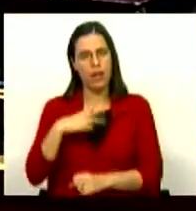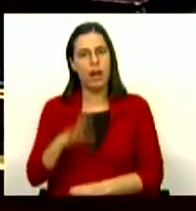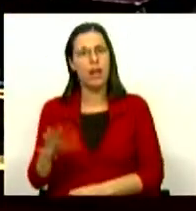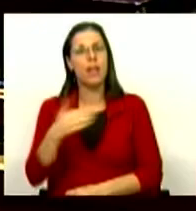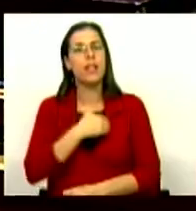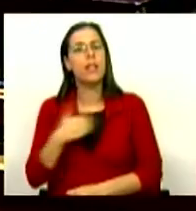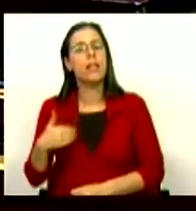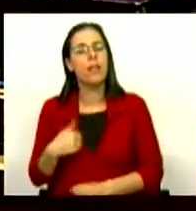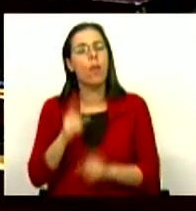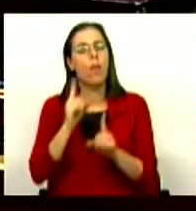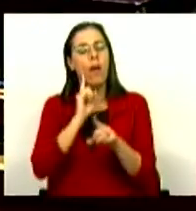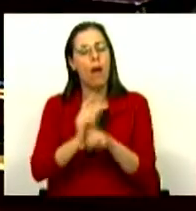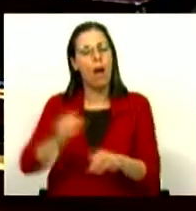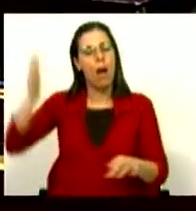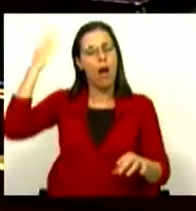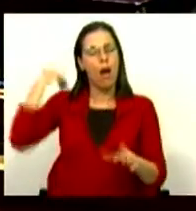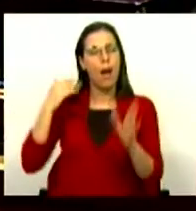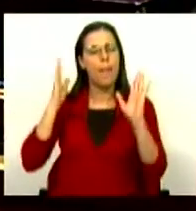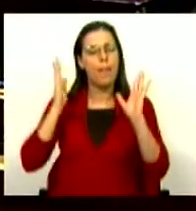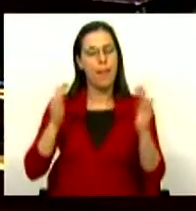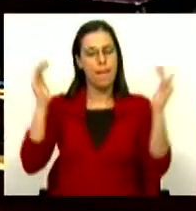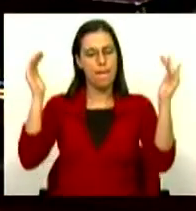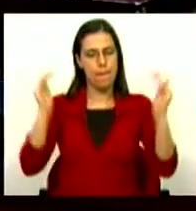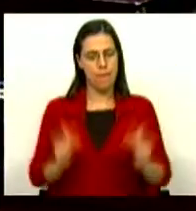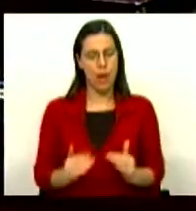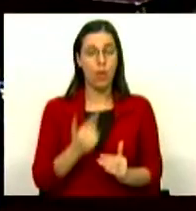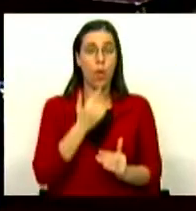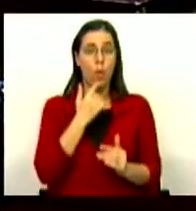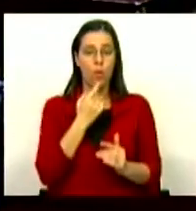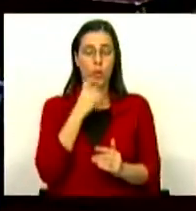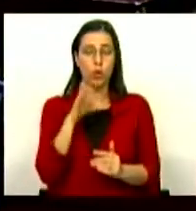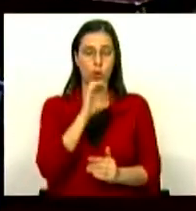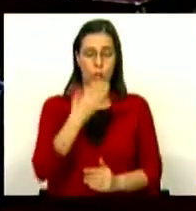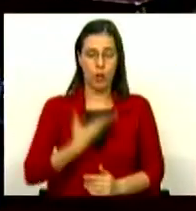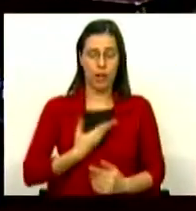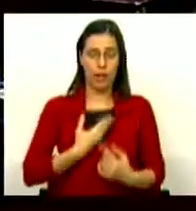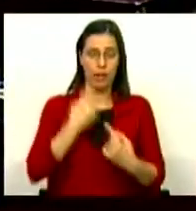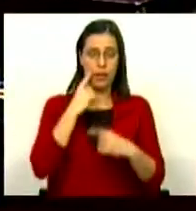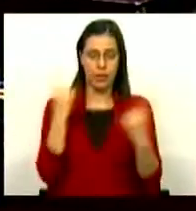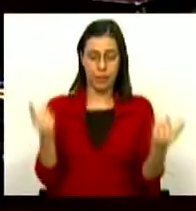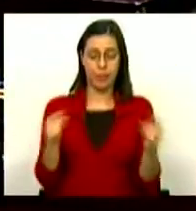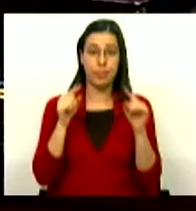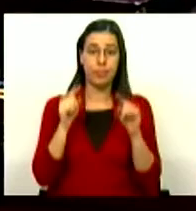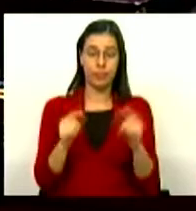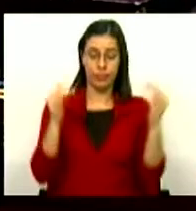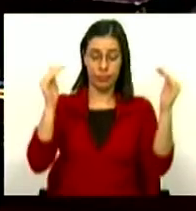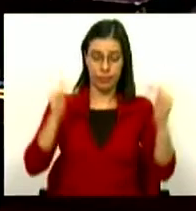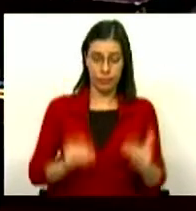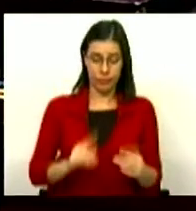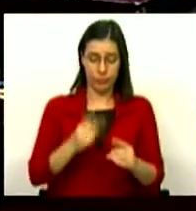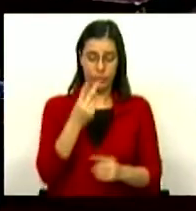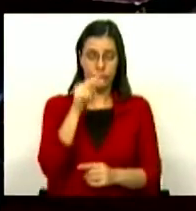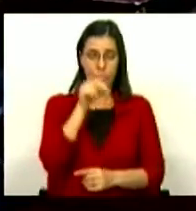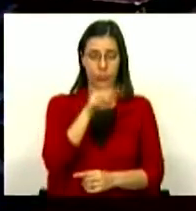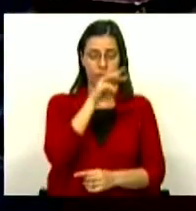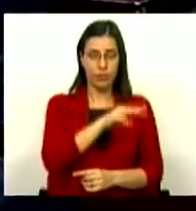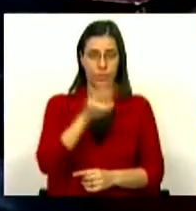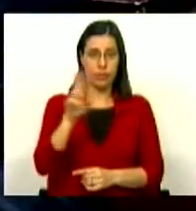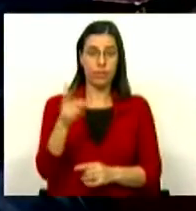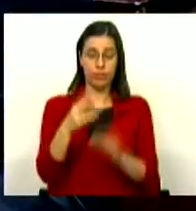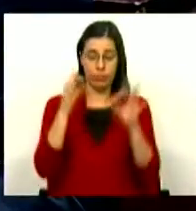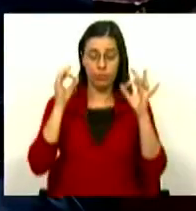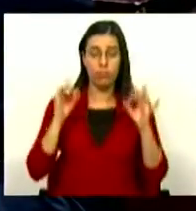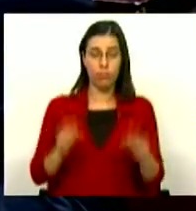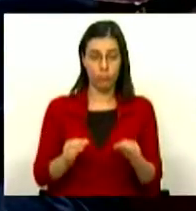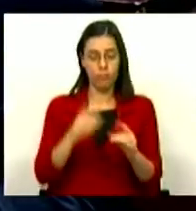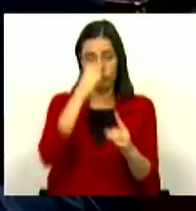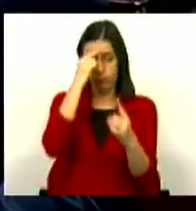significou, na altura, que era preciso diminuir drasticamente os juros da dívida pública. E esse decréscimo de 2 mil milhões de euros foram inteiramente